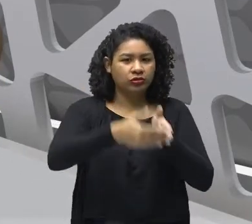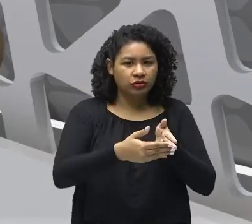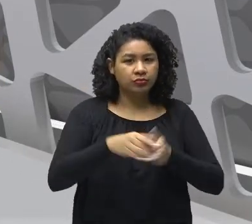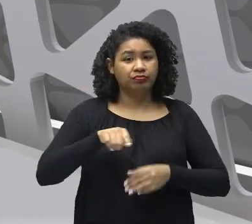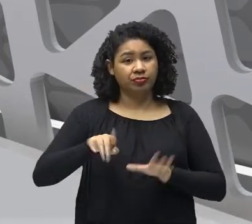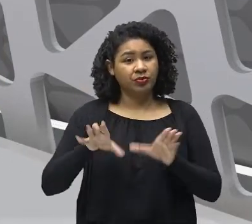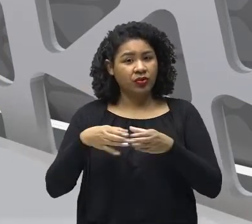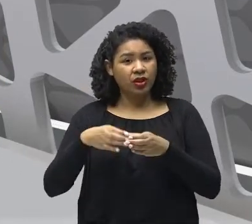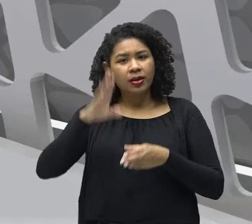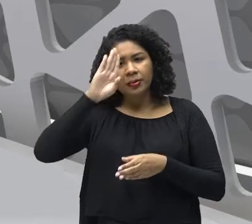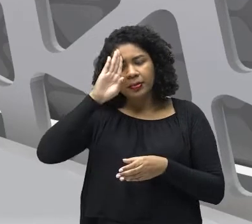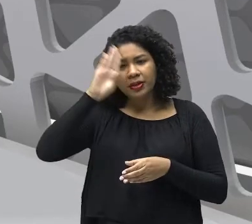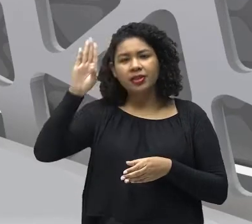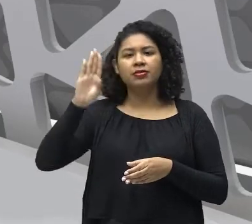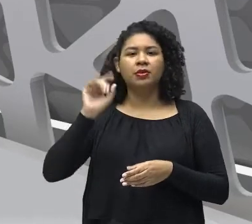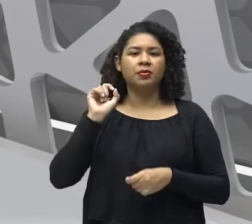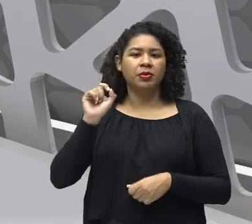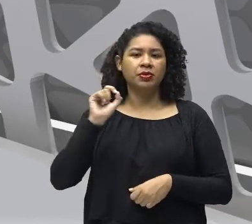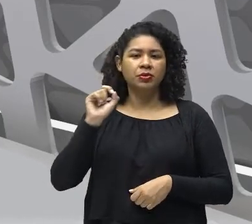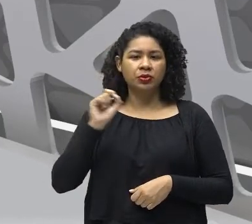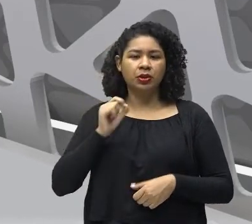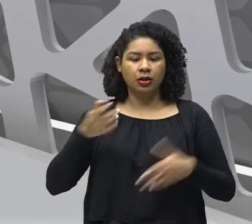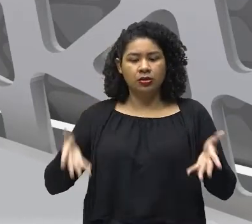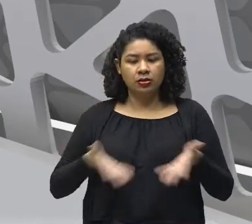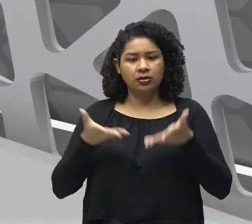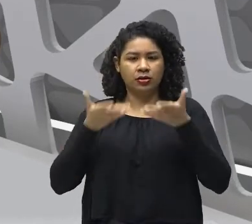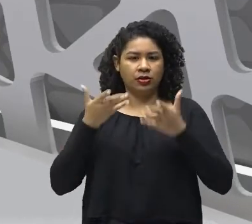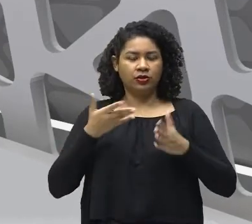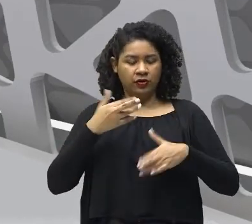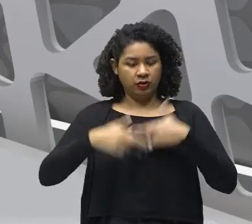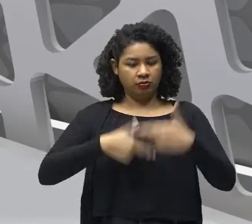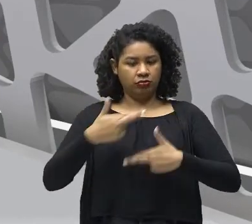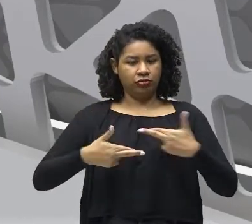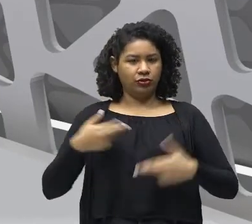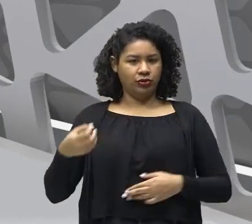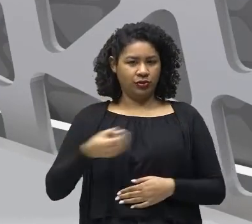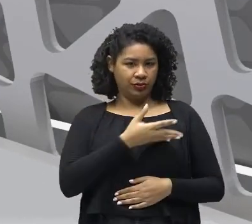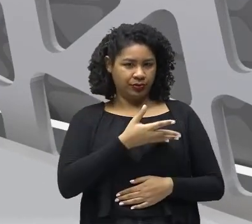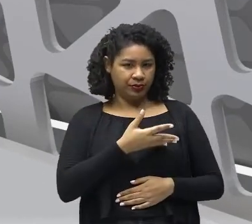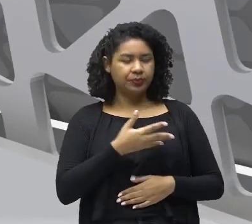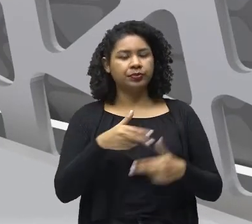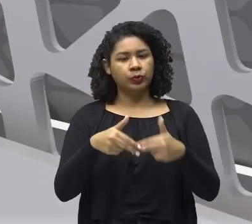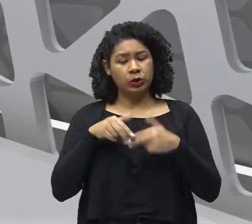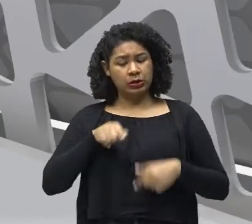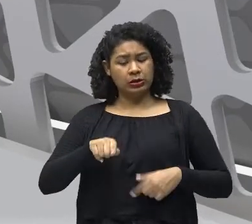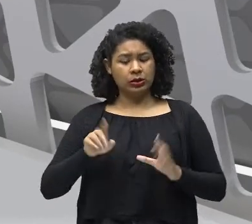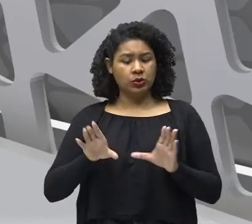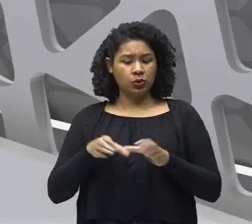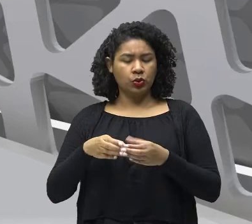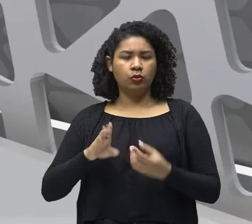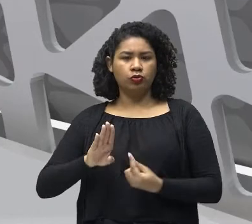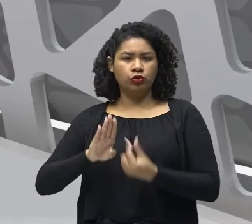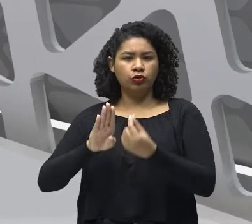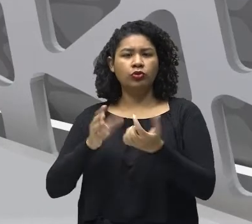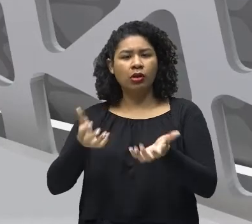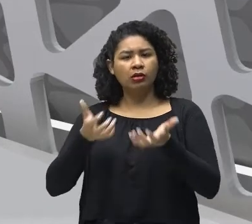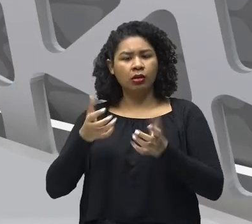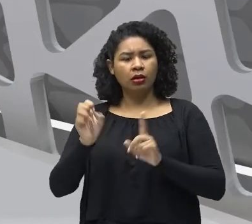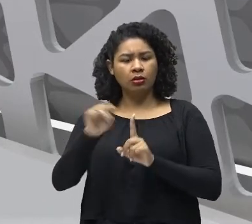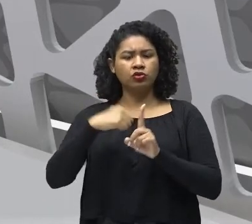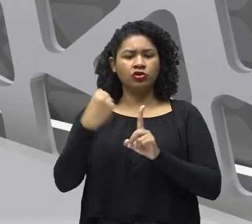ali na Itália, Financiando o processo do renascimento? Então, aquela mesma burguesia que buscava status social,